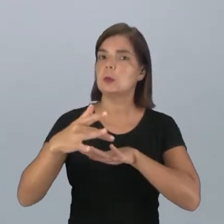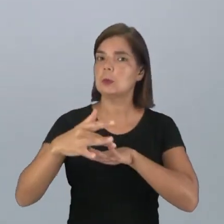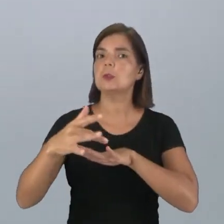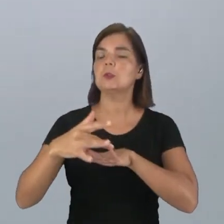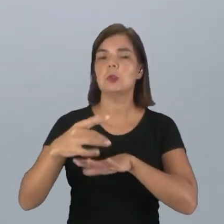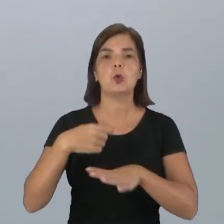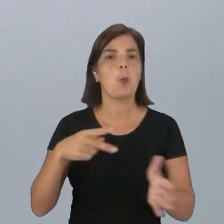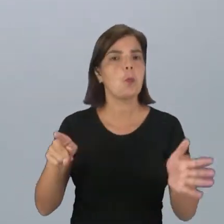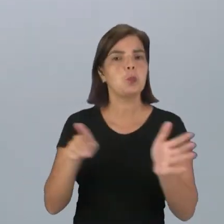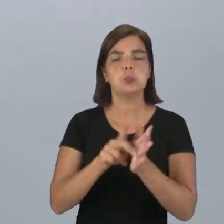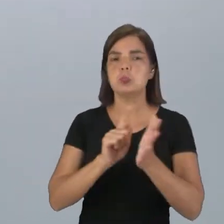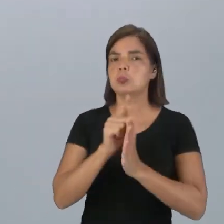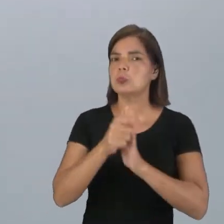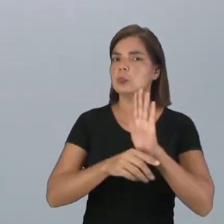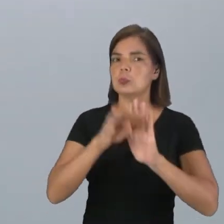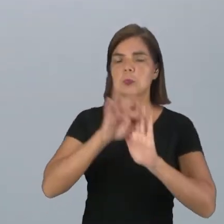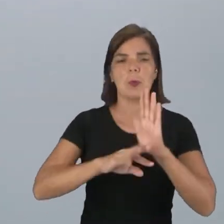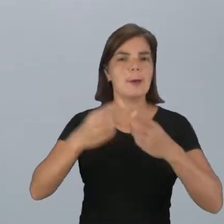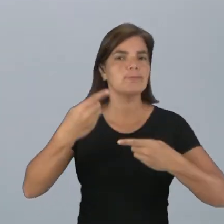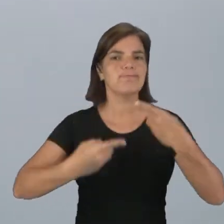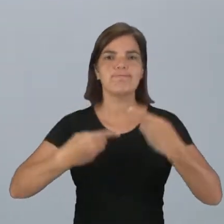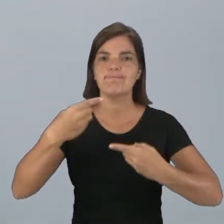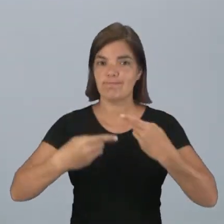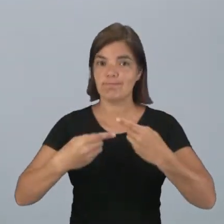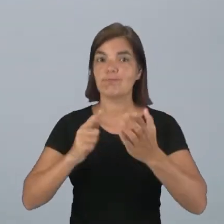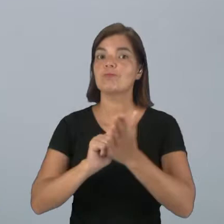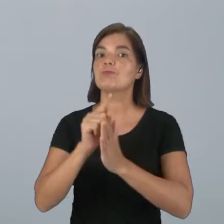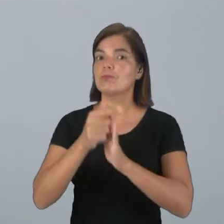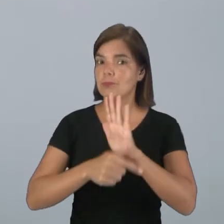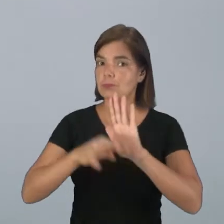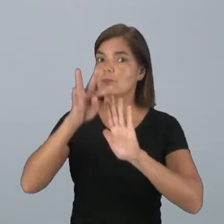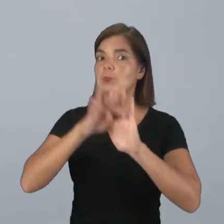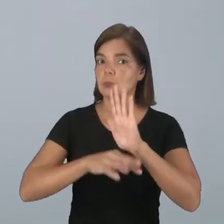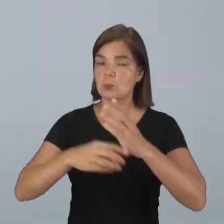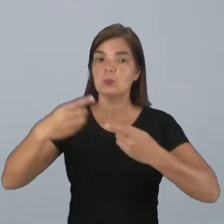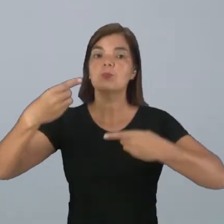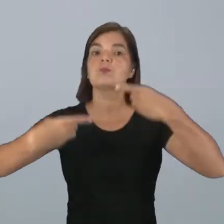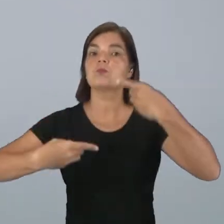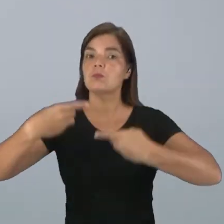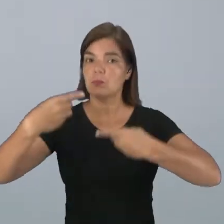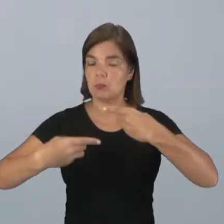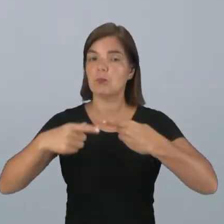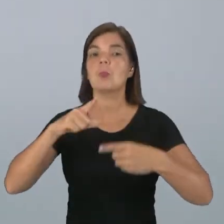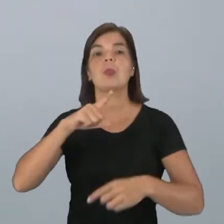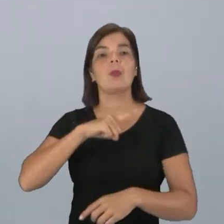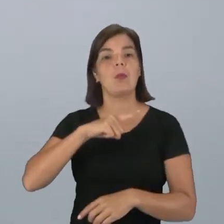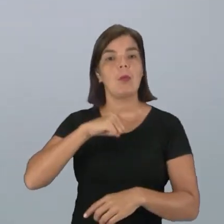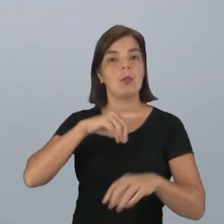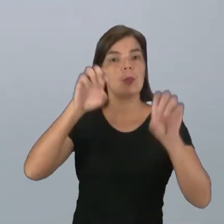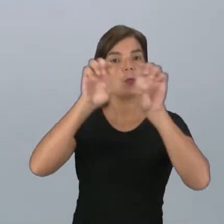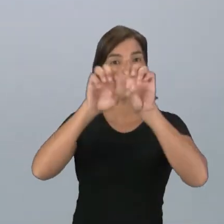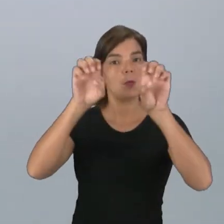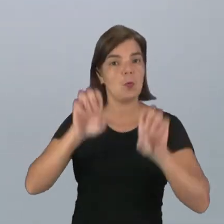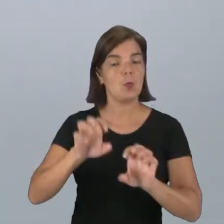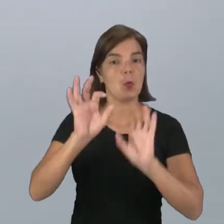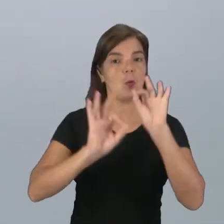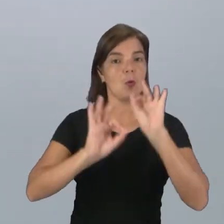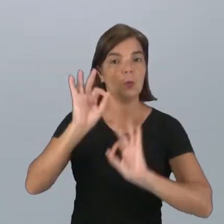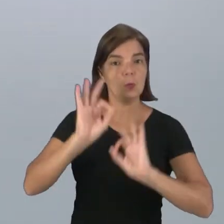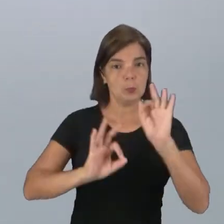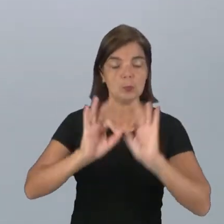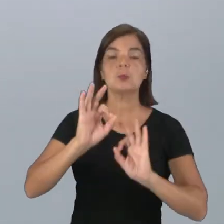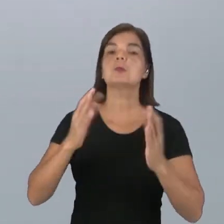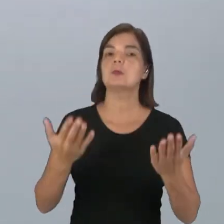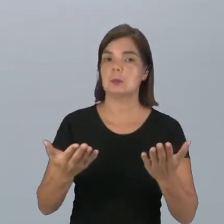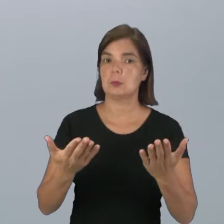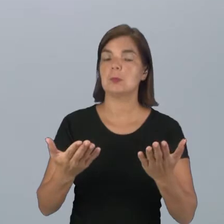fazem parte do gênero textual debate. O gênero textual debate, ele tem uma estrutura organizada, uma